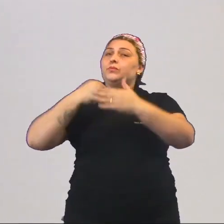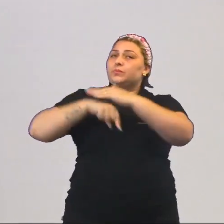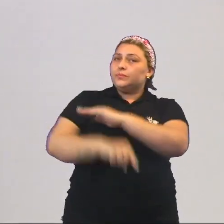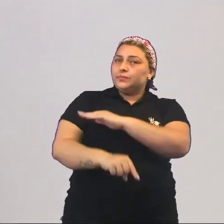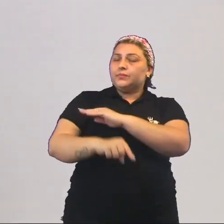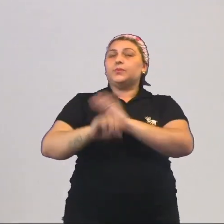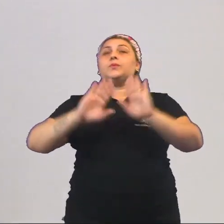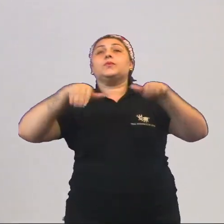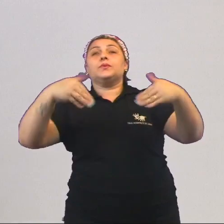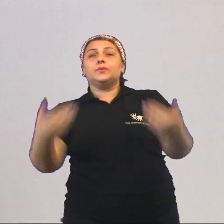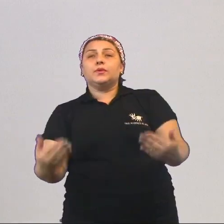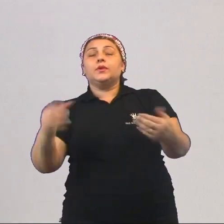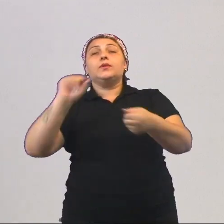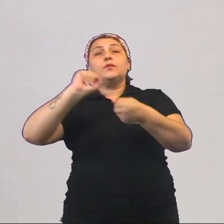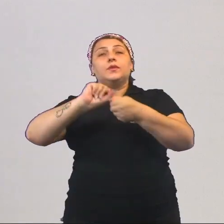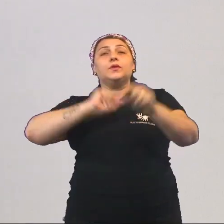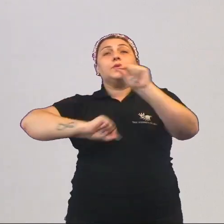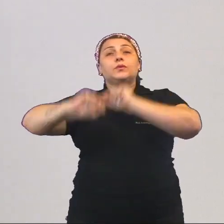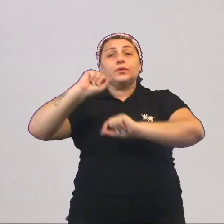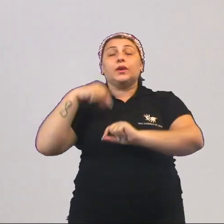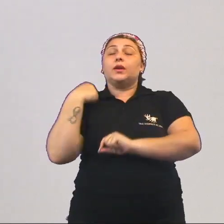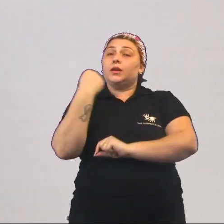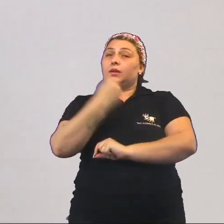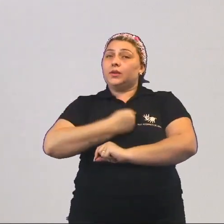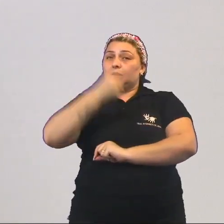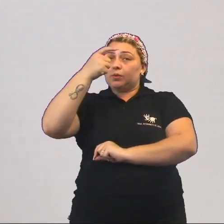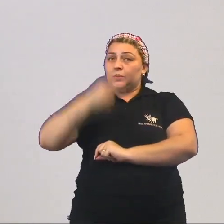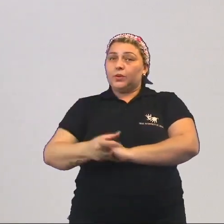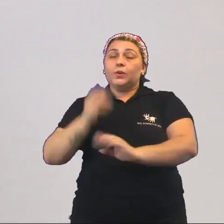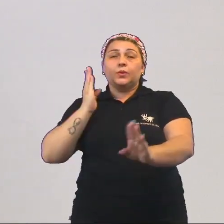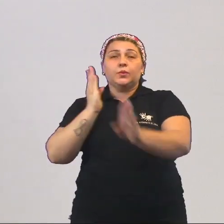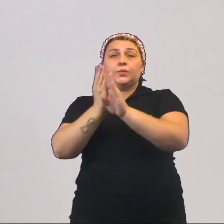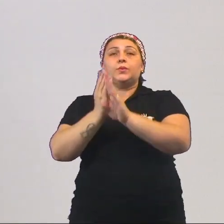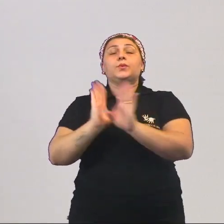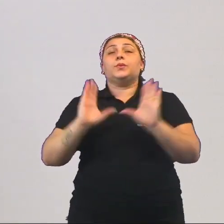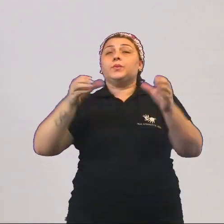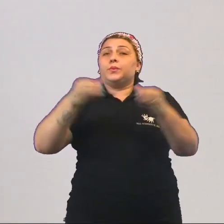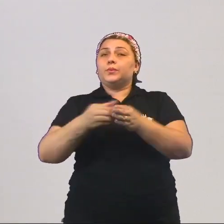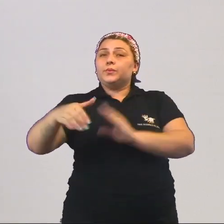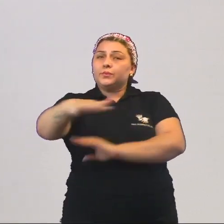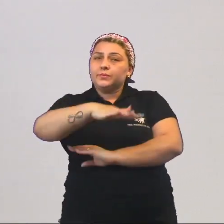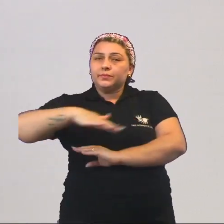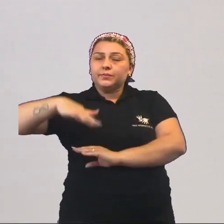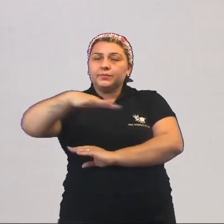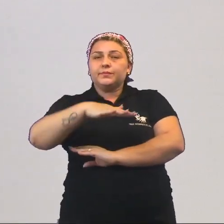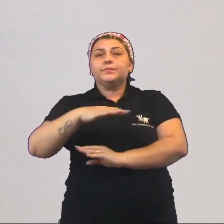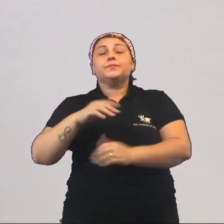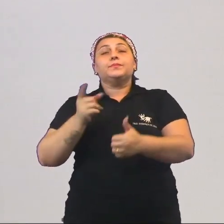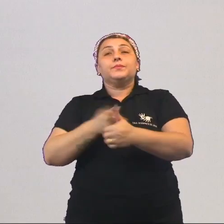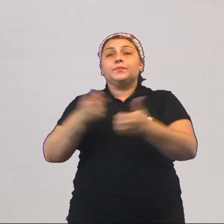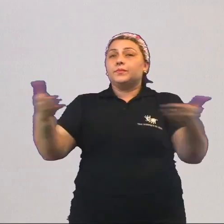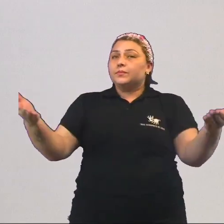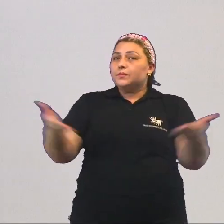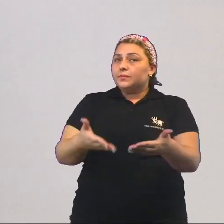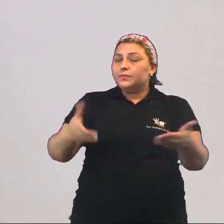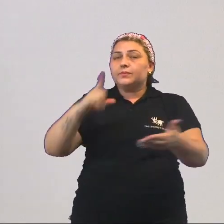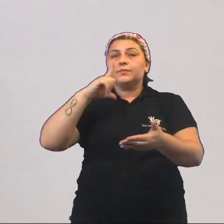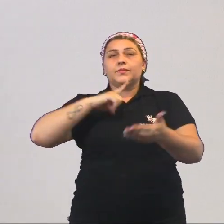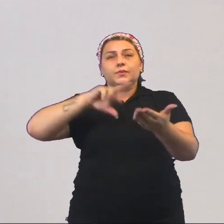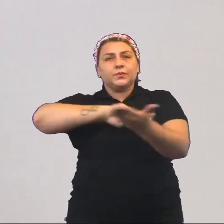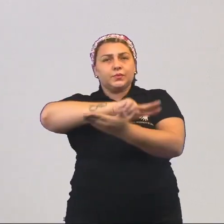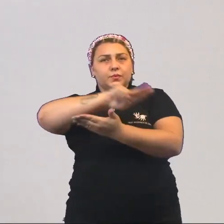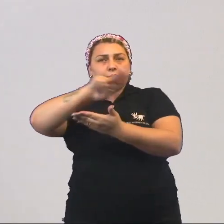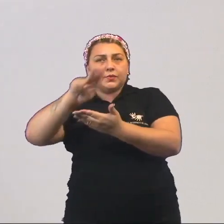determinante que faz com que eu seja identificada em uma classe social? Na atualidade, nós temos